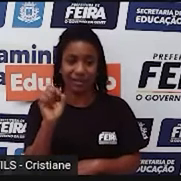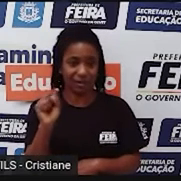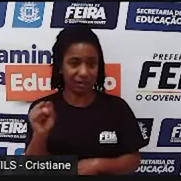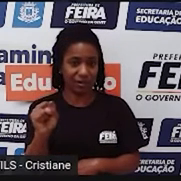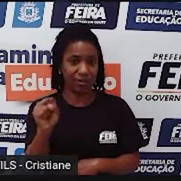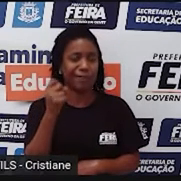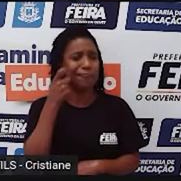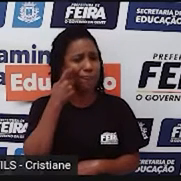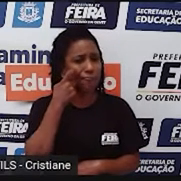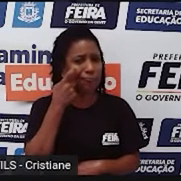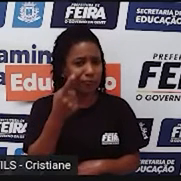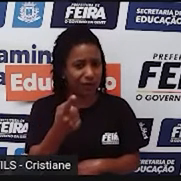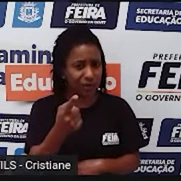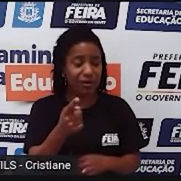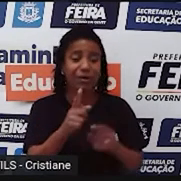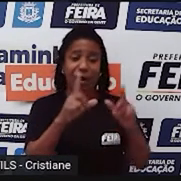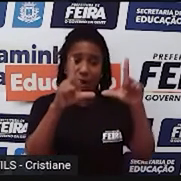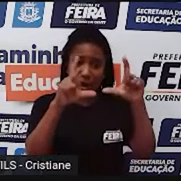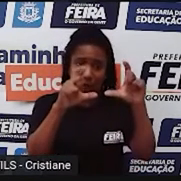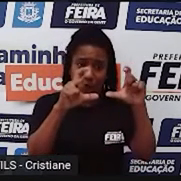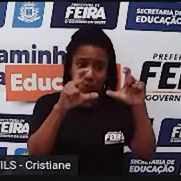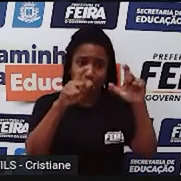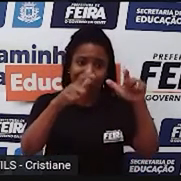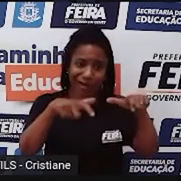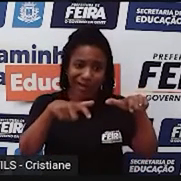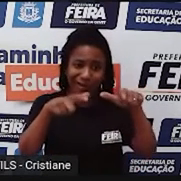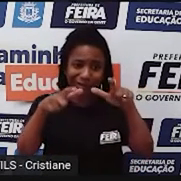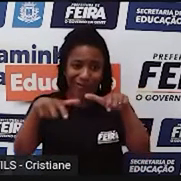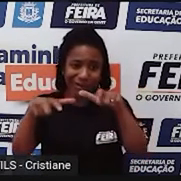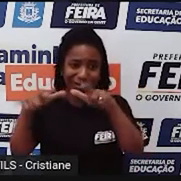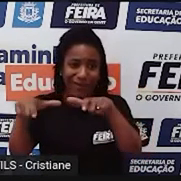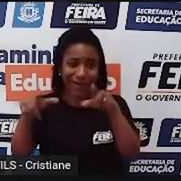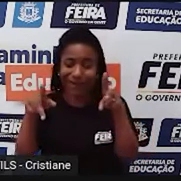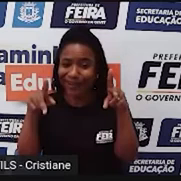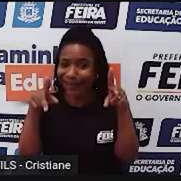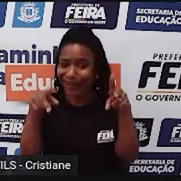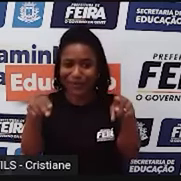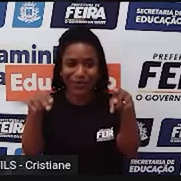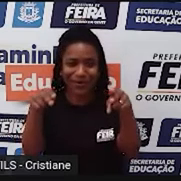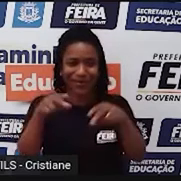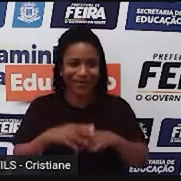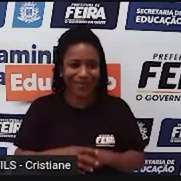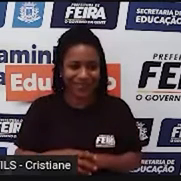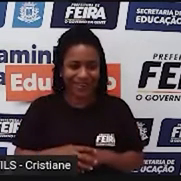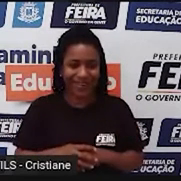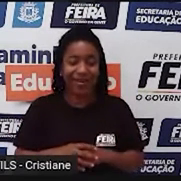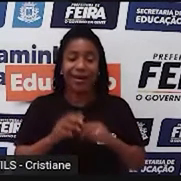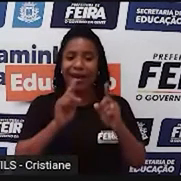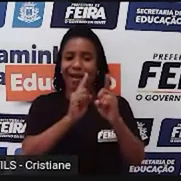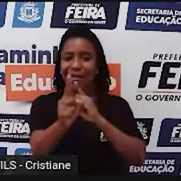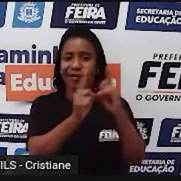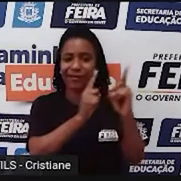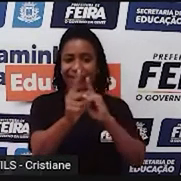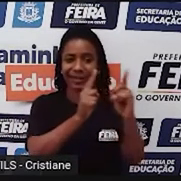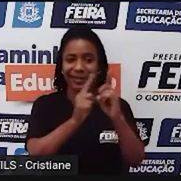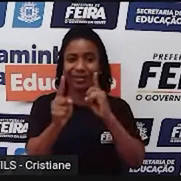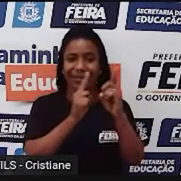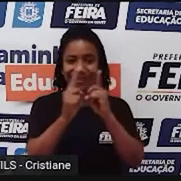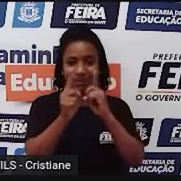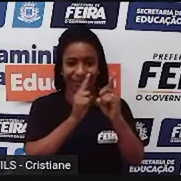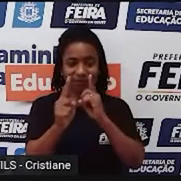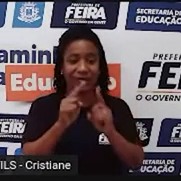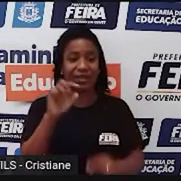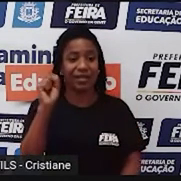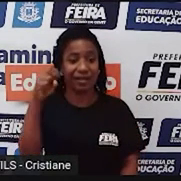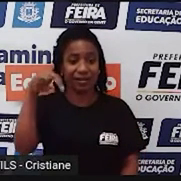mesma avenida, é uma avenida importante, uma avenida conhecida, né, aqui em Feira de Santana, que é a Avenida Senhor dos Passos, e aí a